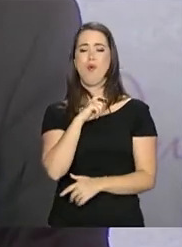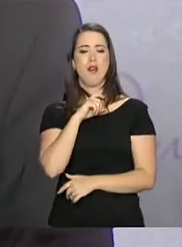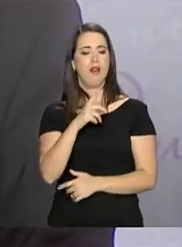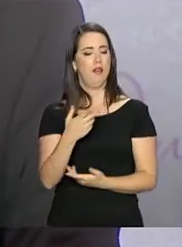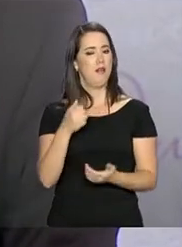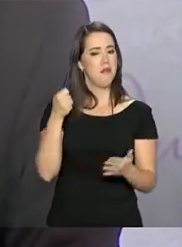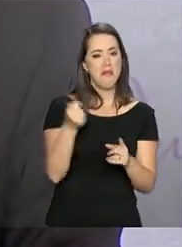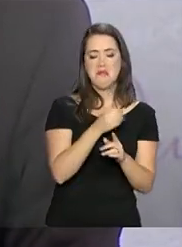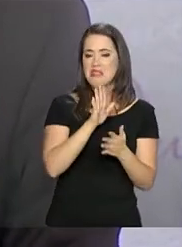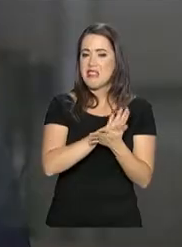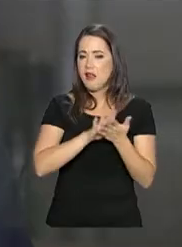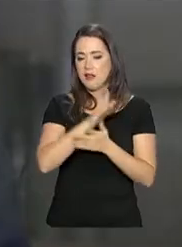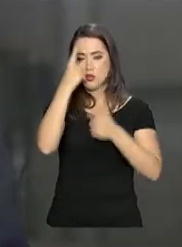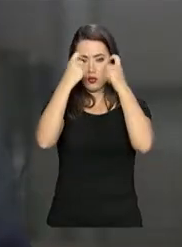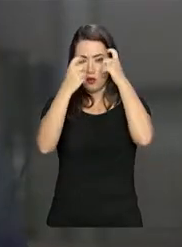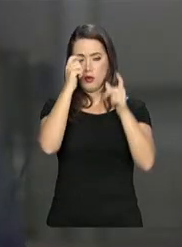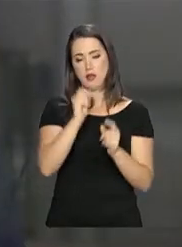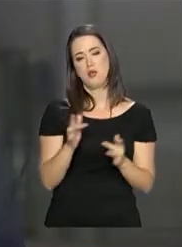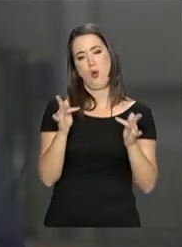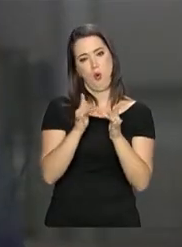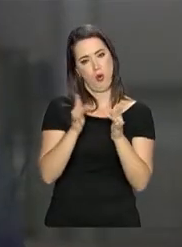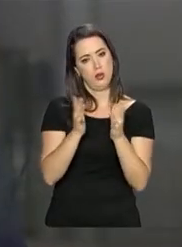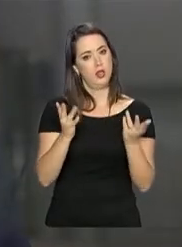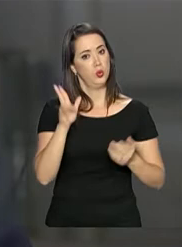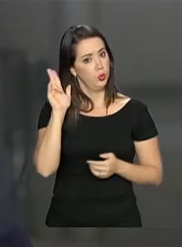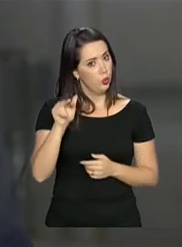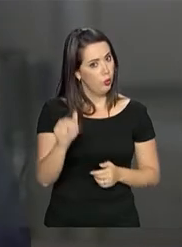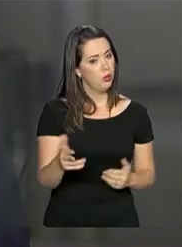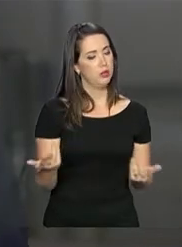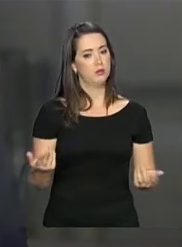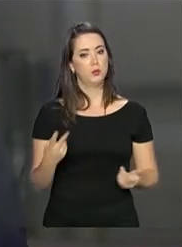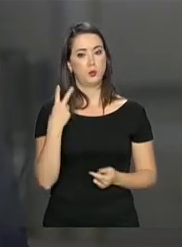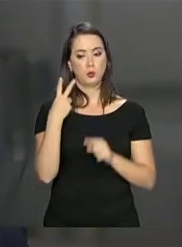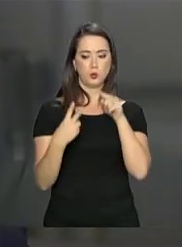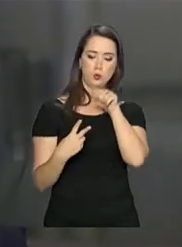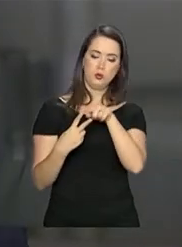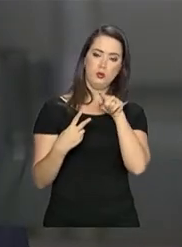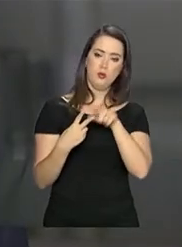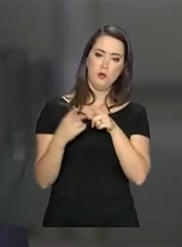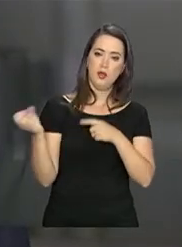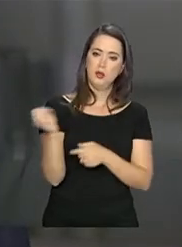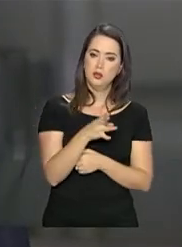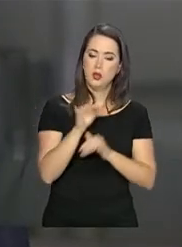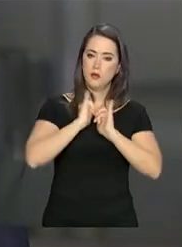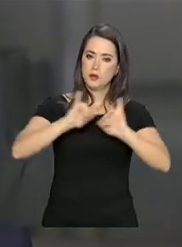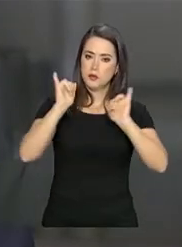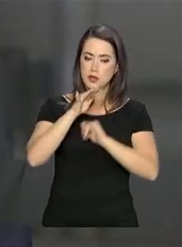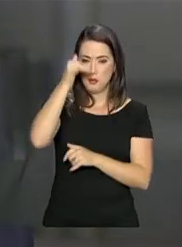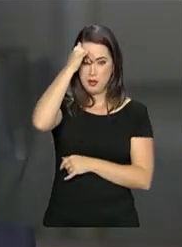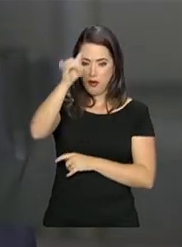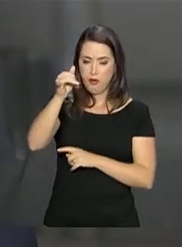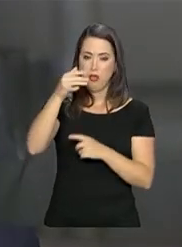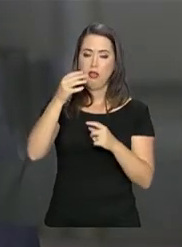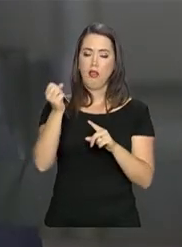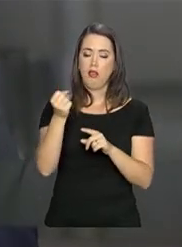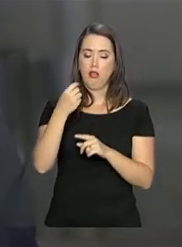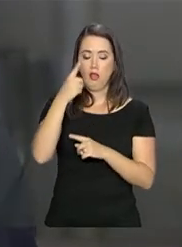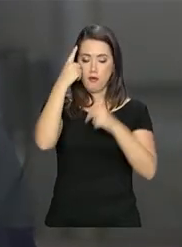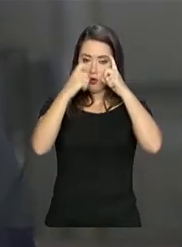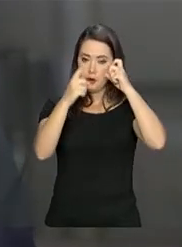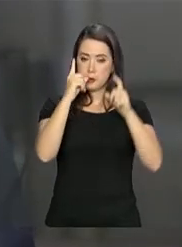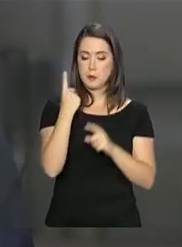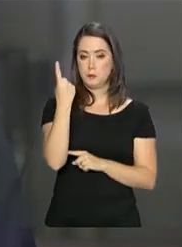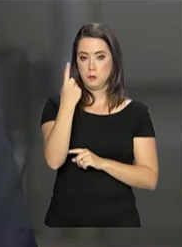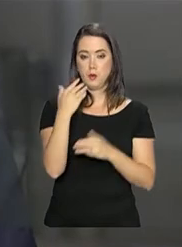em hipótese nenhuma. E duas novas iniciativas foram anunciadas para combater o feminicídio. Uma é o Plano